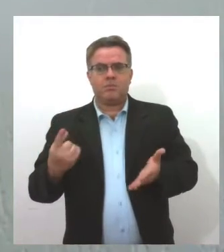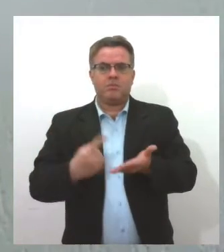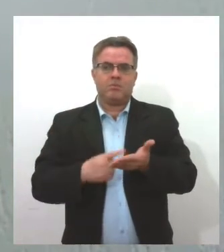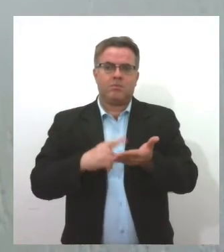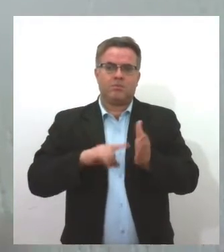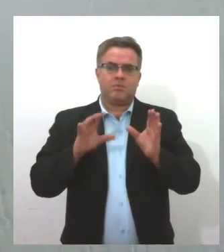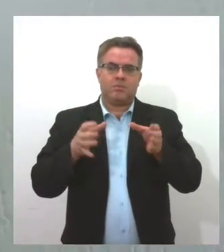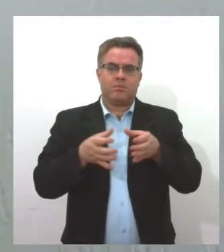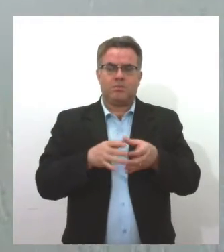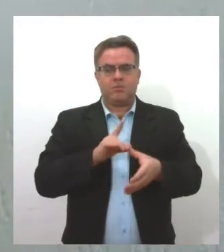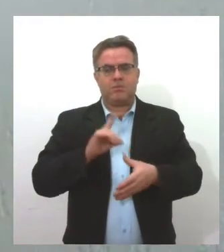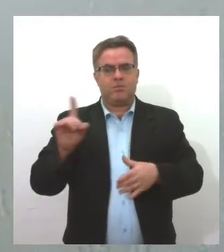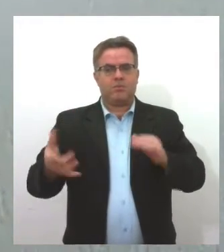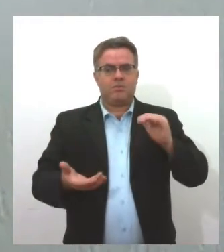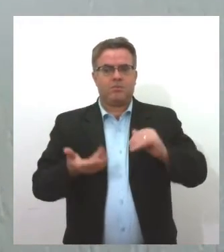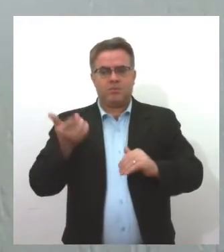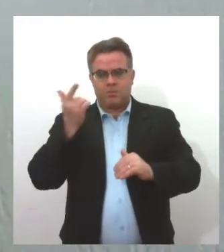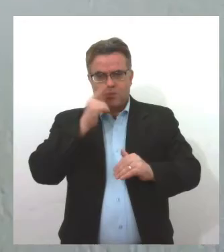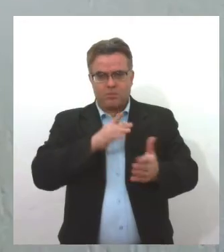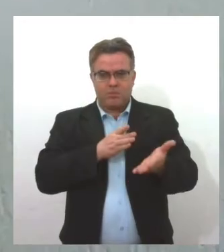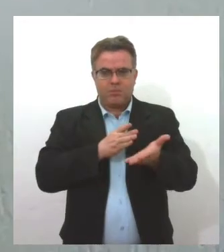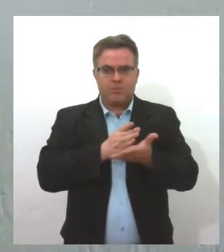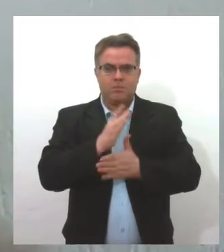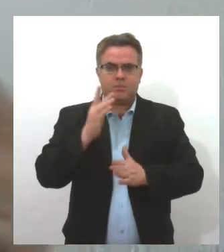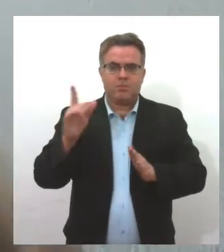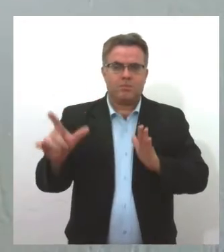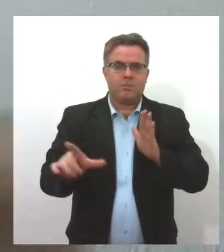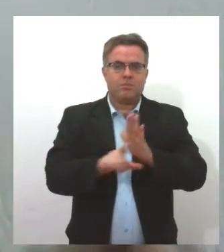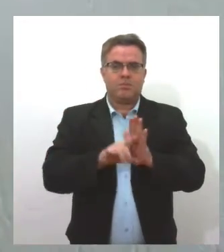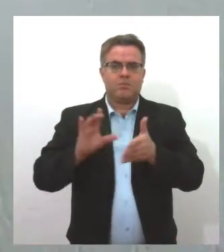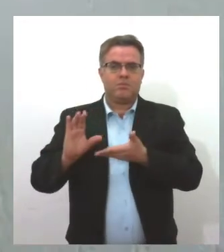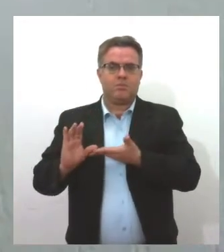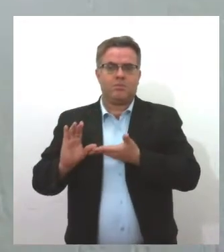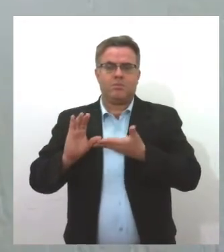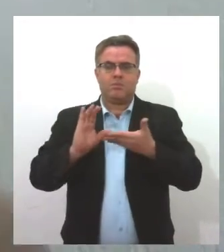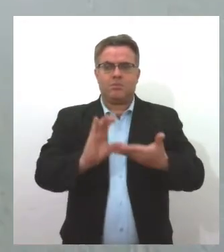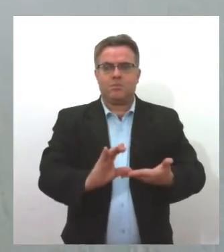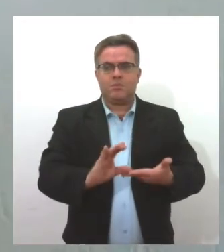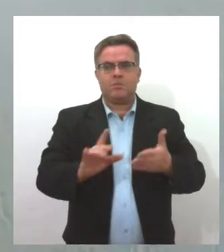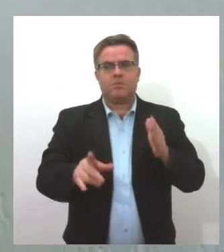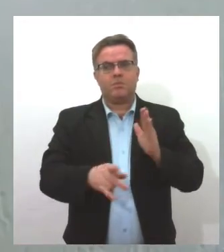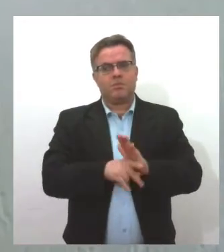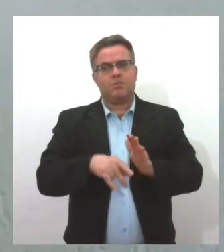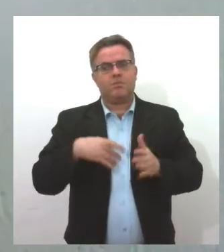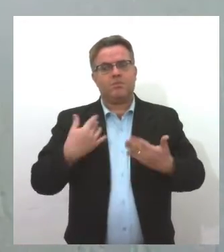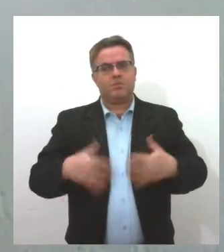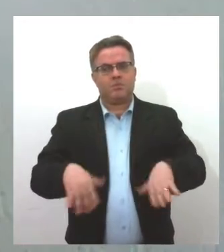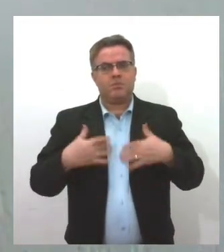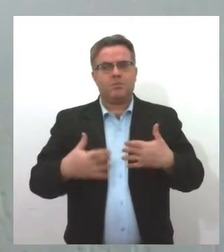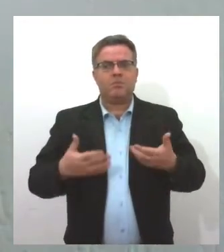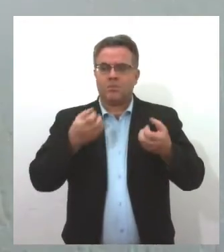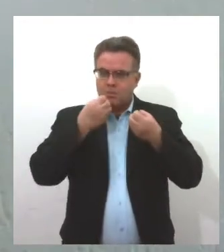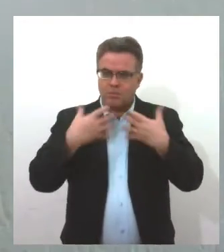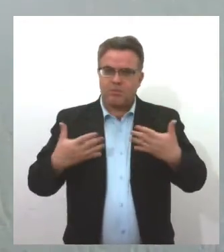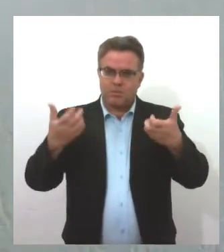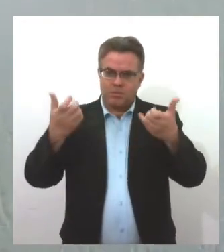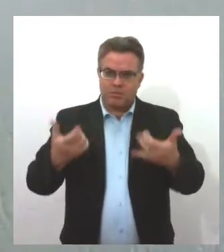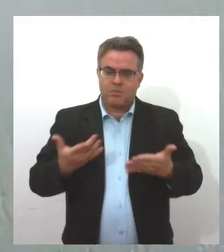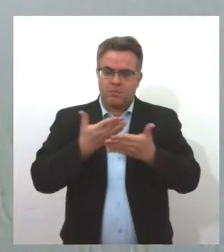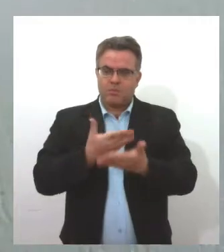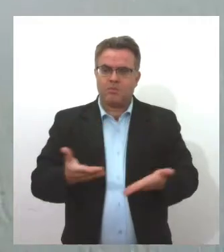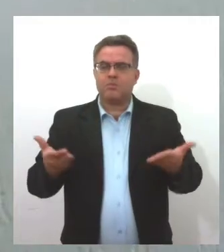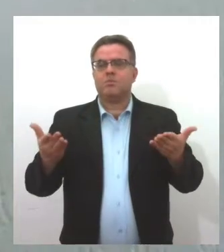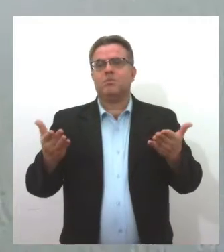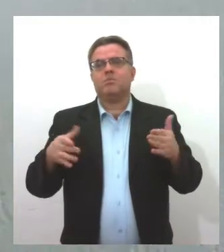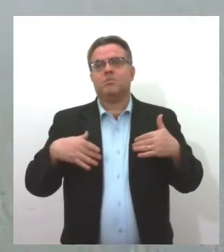Congresso Nacional conseguiu a aprovação de recursos do Fundo Nacional de Cultura. bom que se diga que esses recursos estão lá,